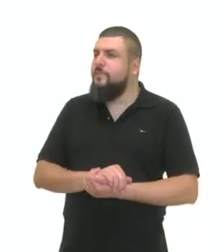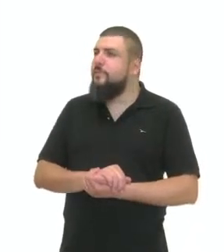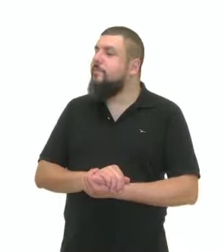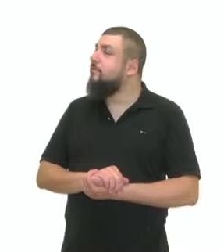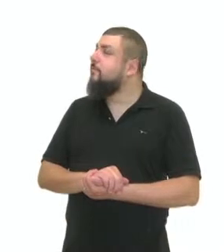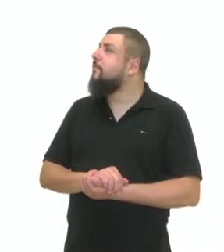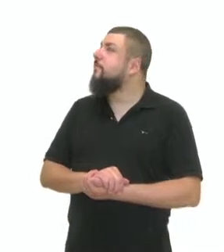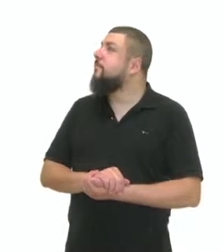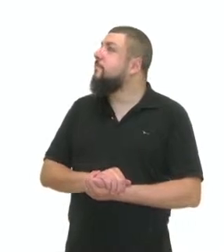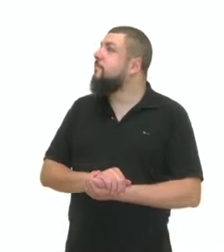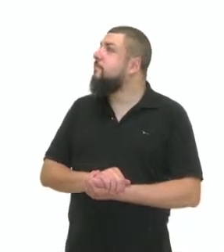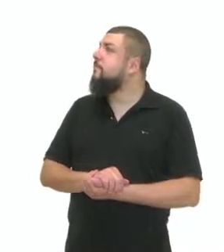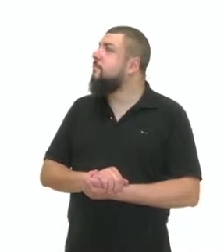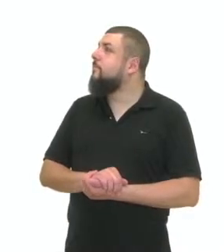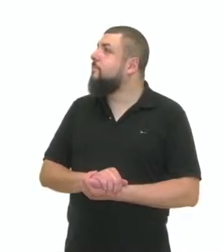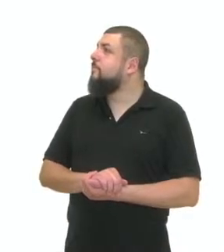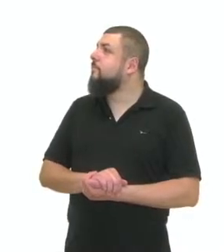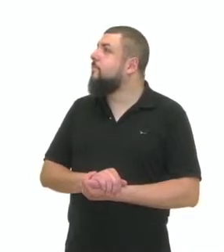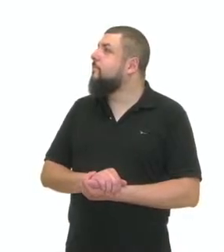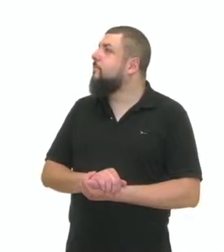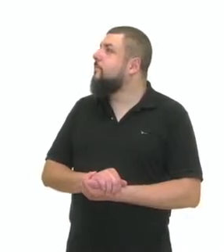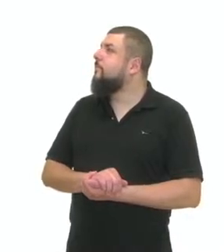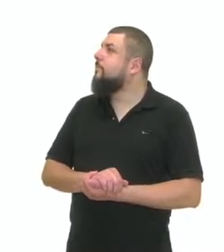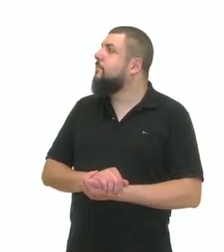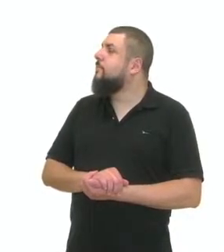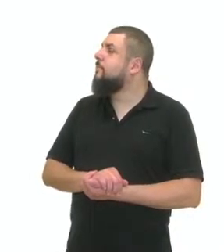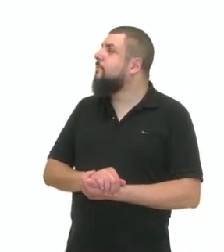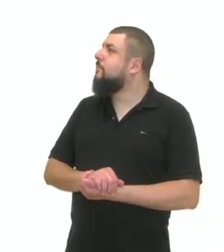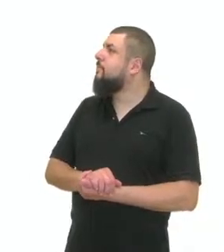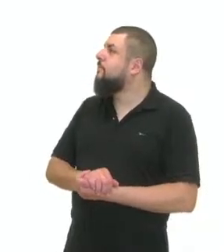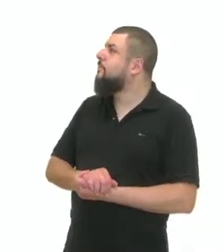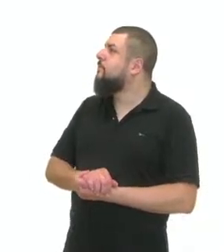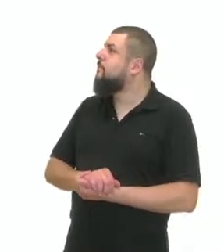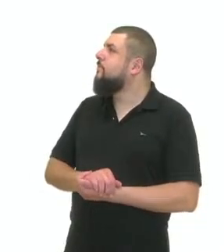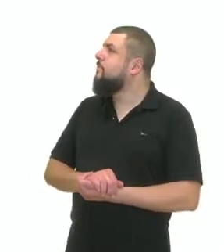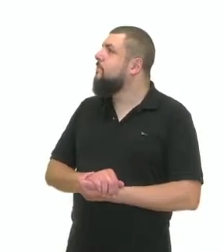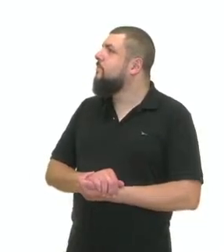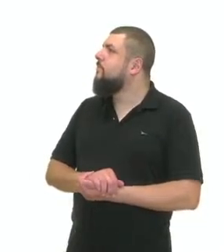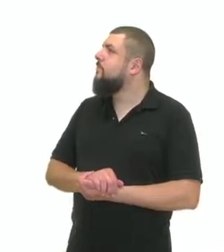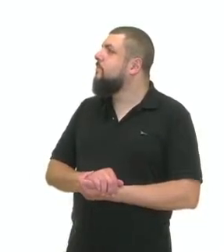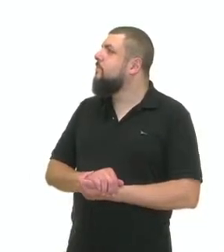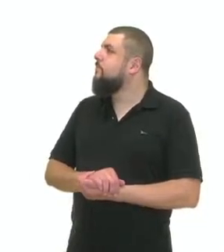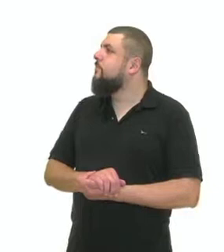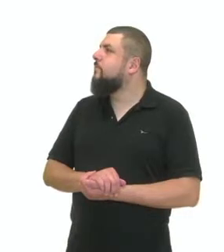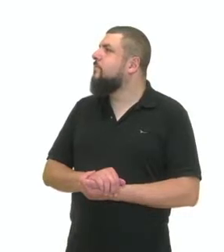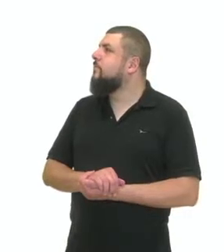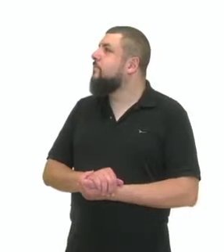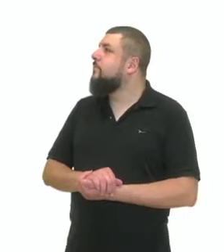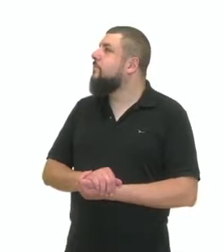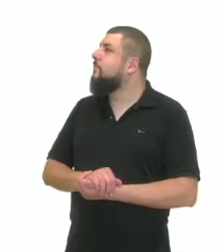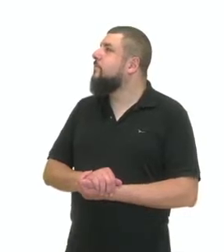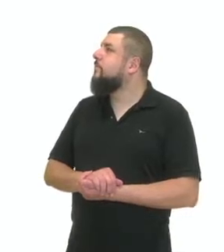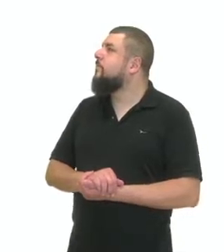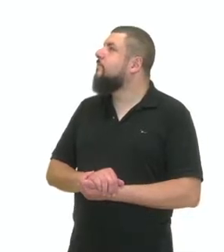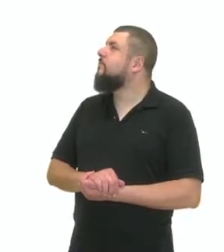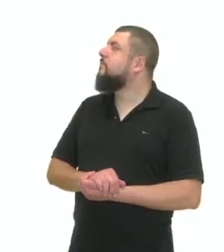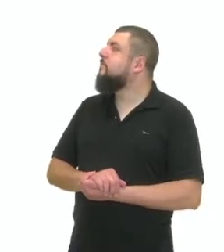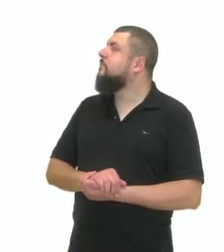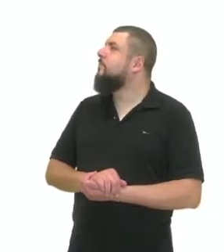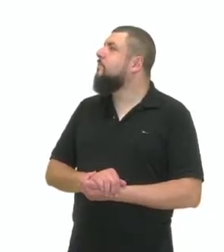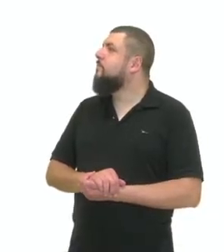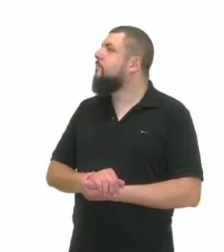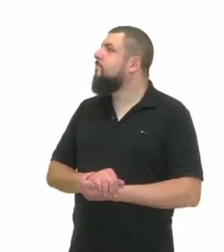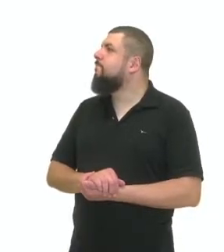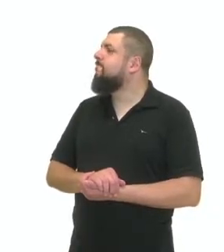para quem o frio não ocorre com a mesma constância de outras regiões do país. Mas esta falta de intimidade com as temperaturas